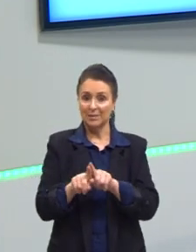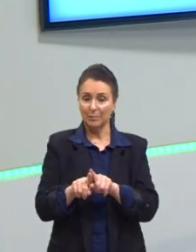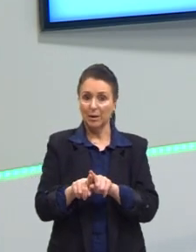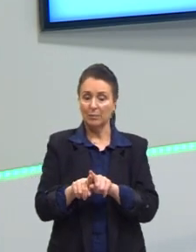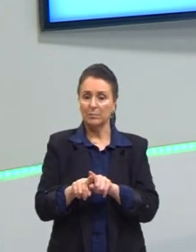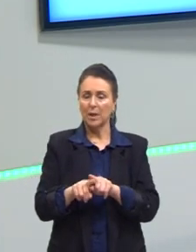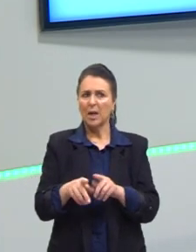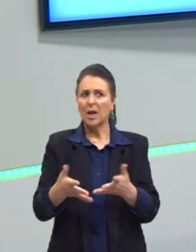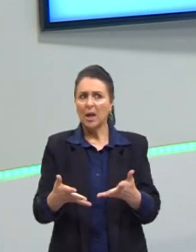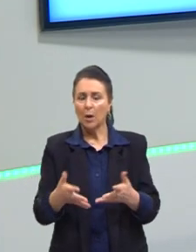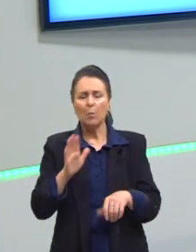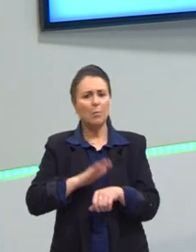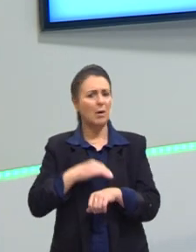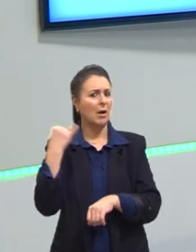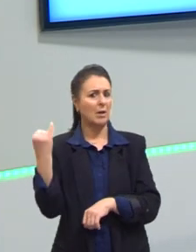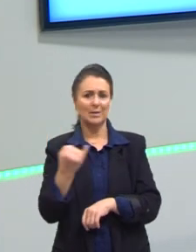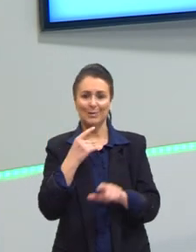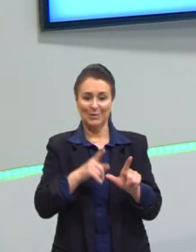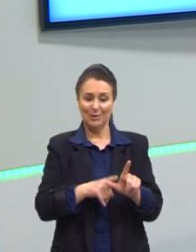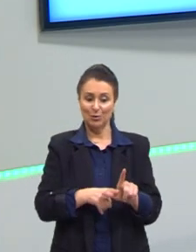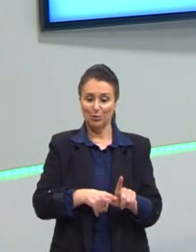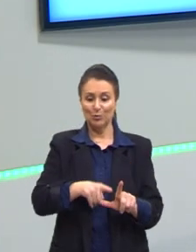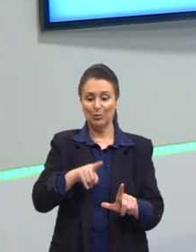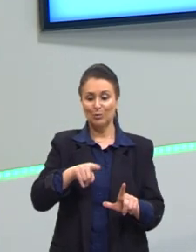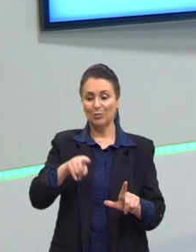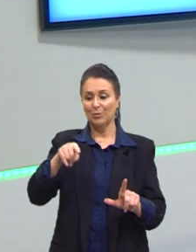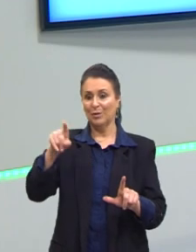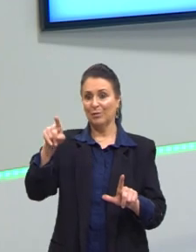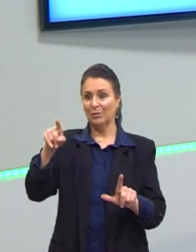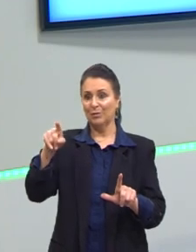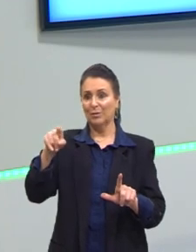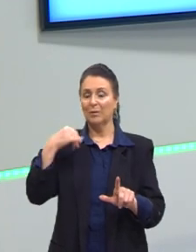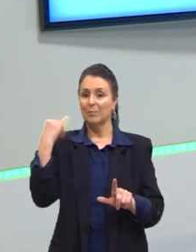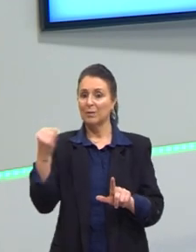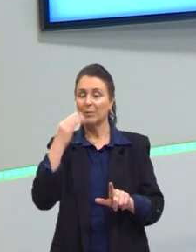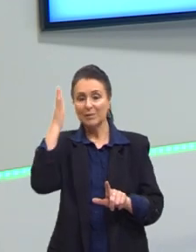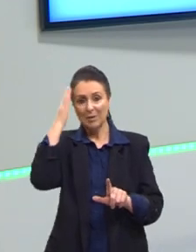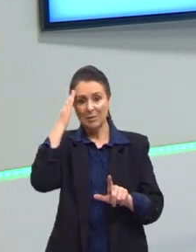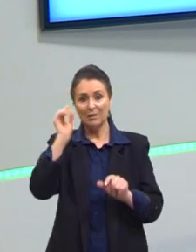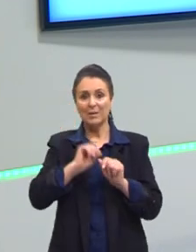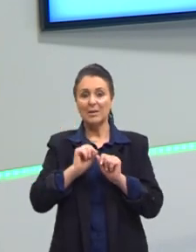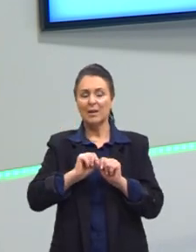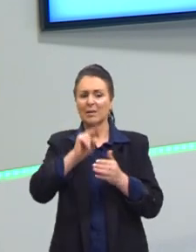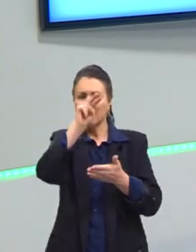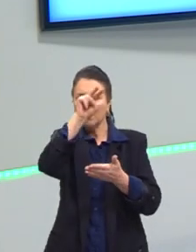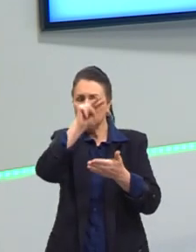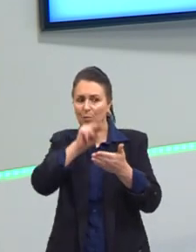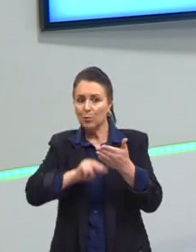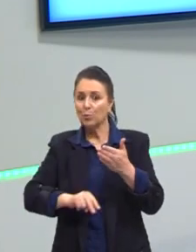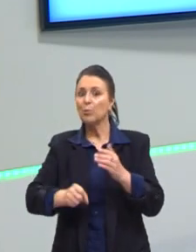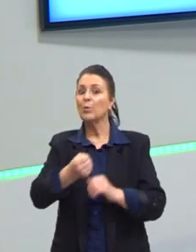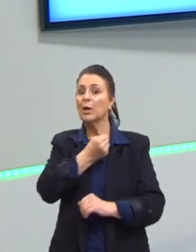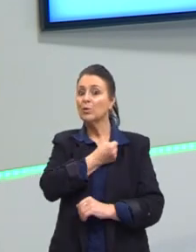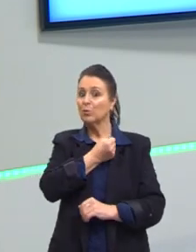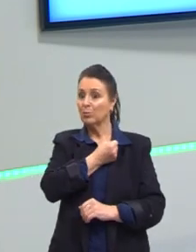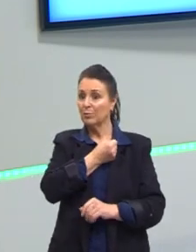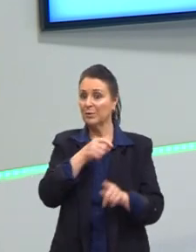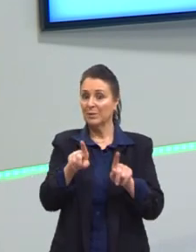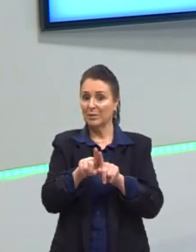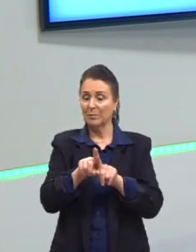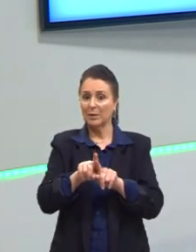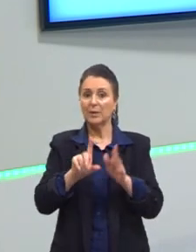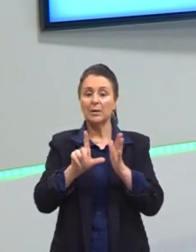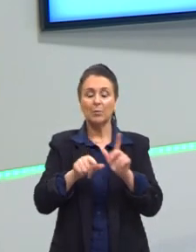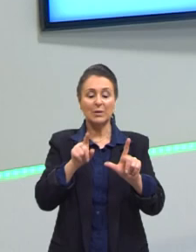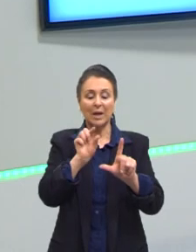são a parte mais importante do gráfico, mas é importante a gente saber fazer essa leitura de números. E, por fim, aí, as